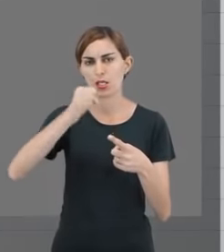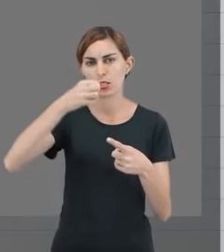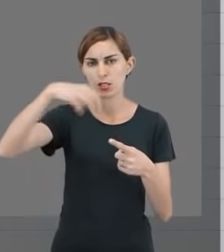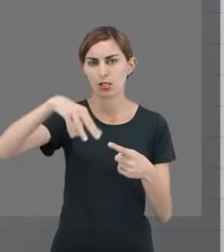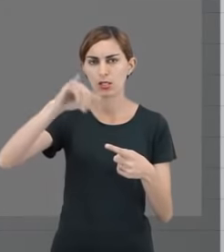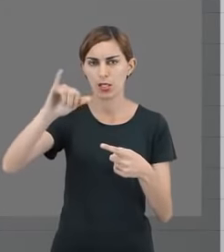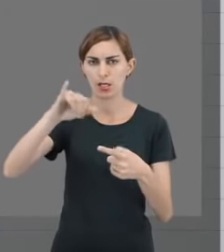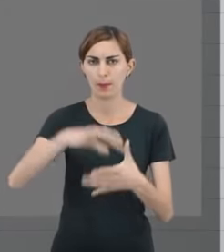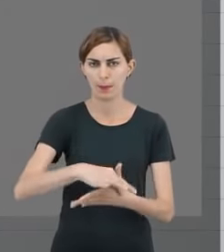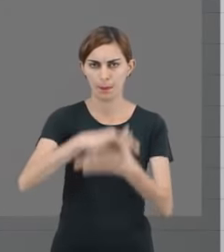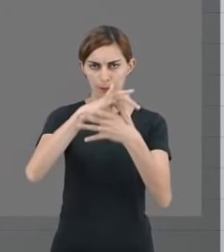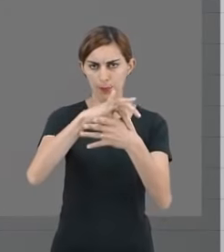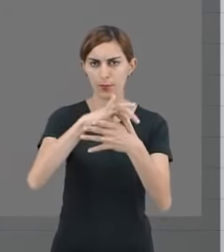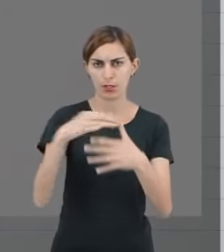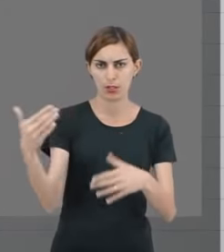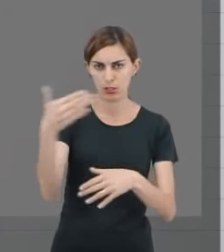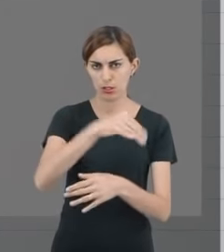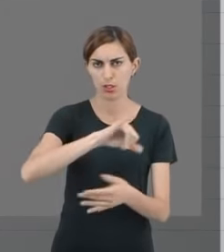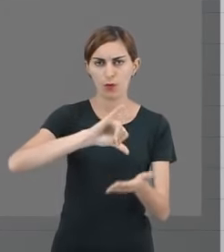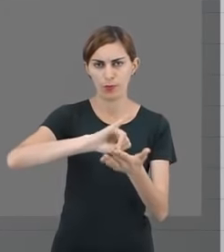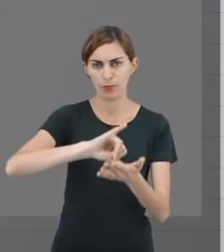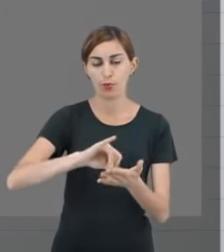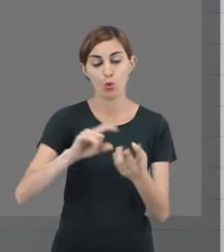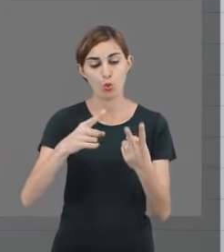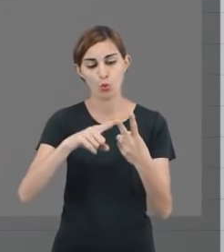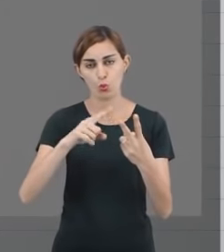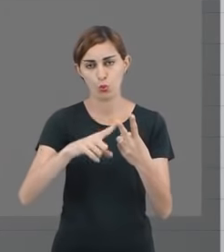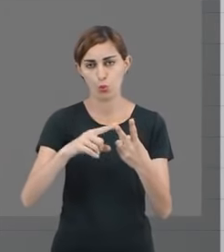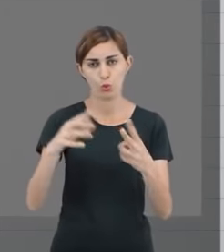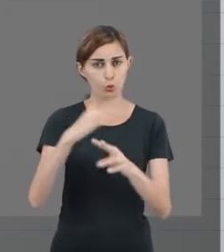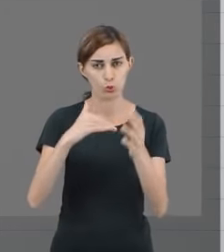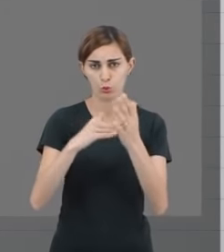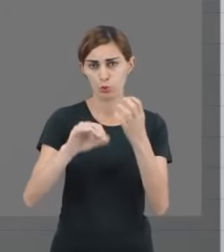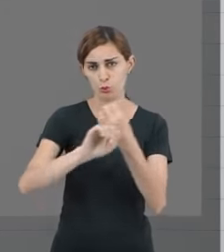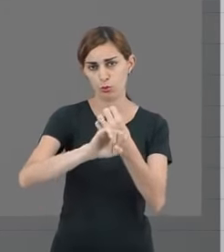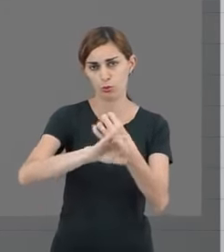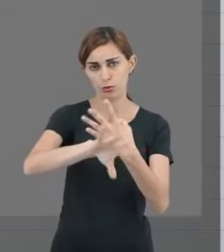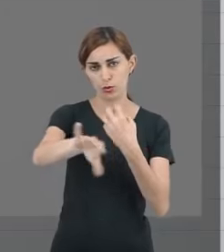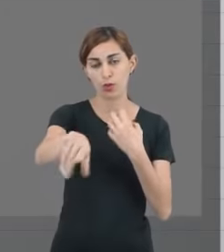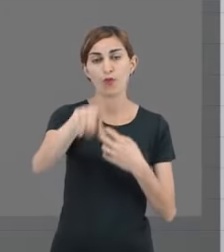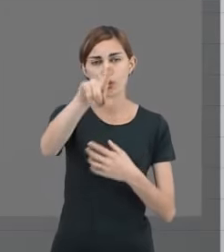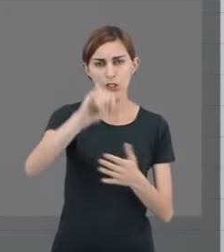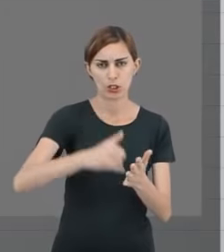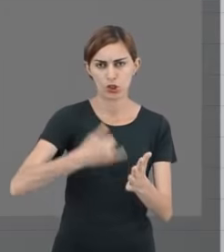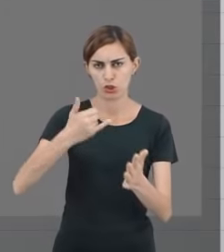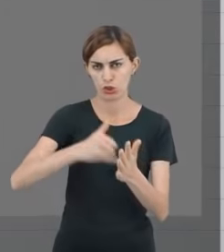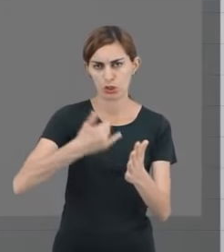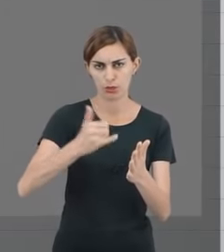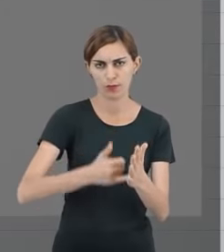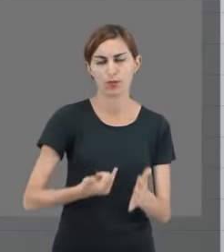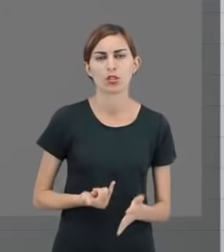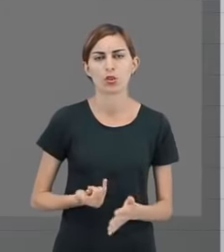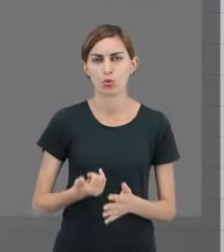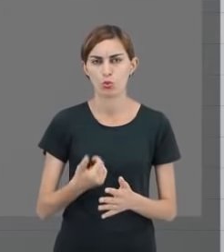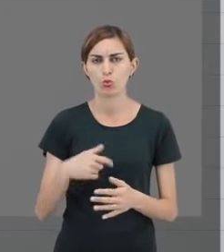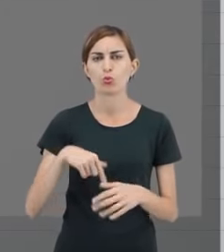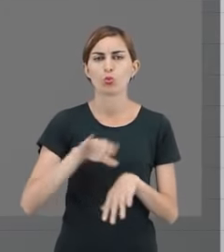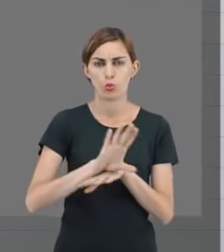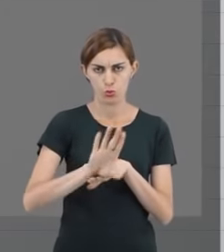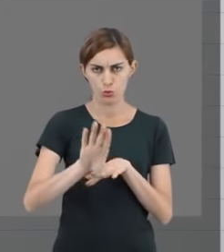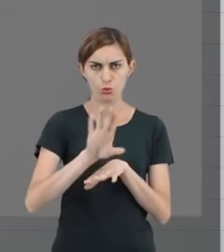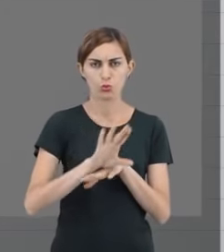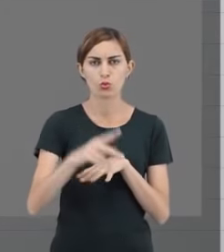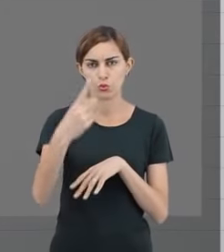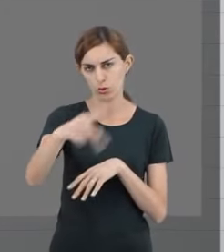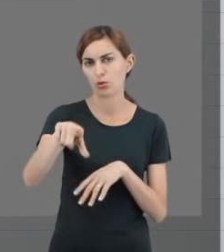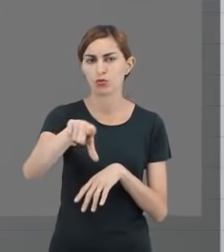semipresencial e o outro, totalmente à distância. Quando você se inscreveu no nosso curso,